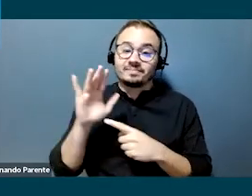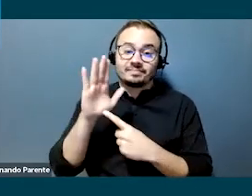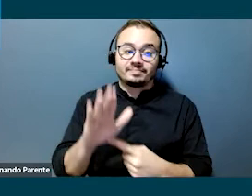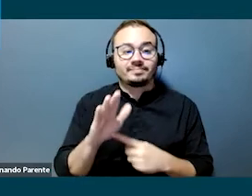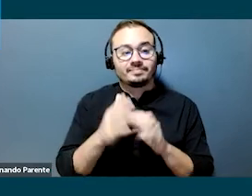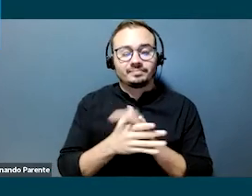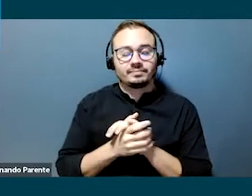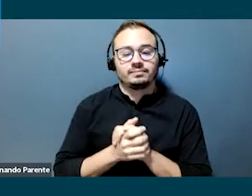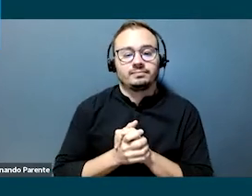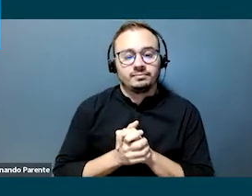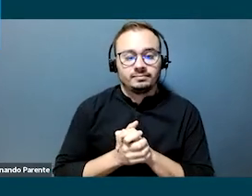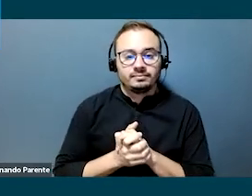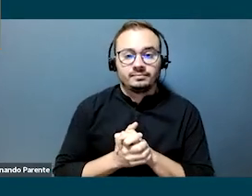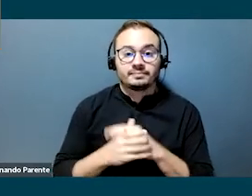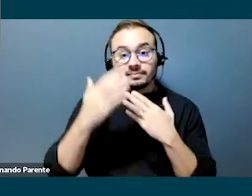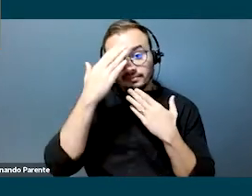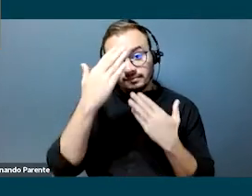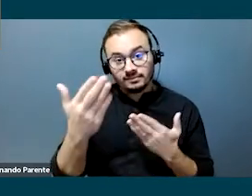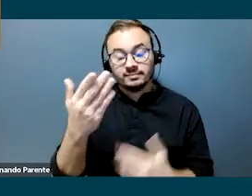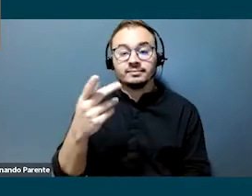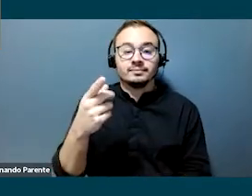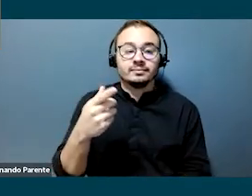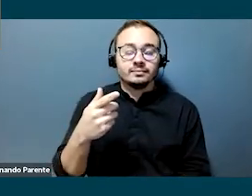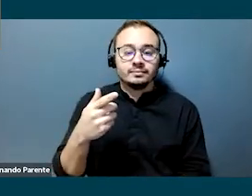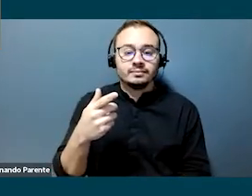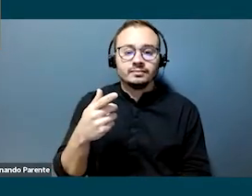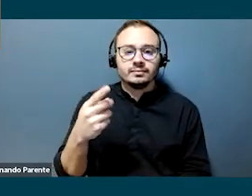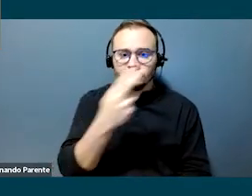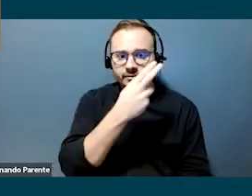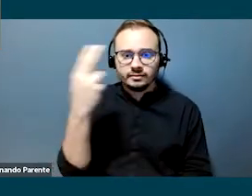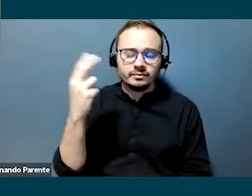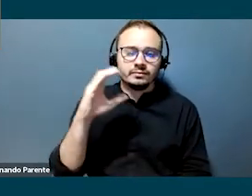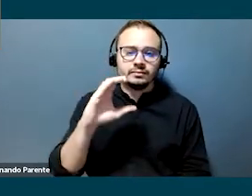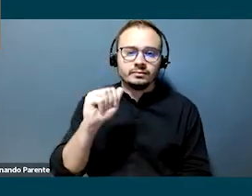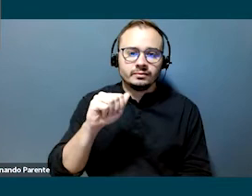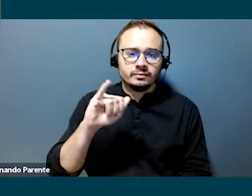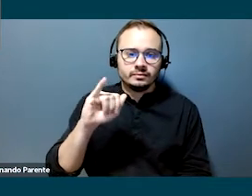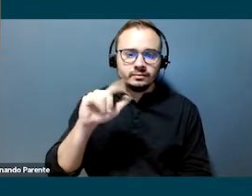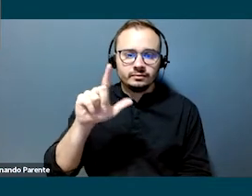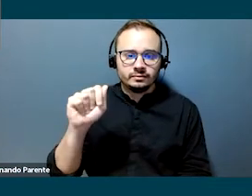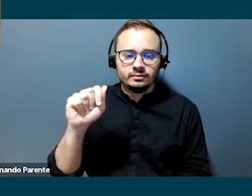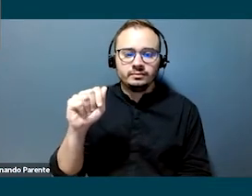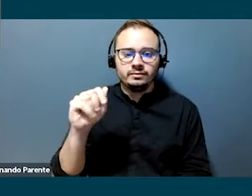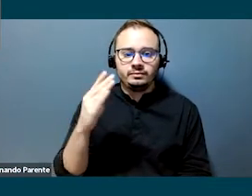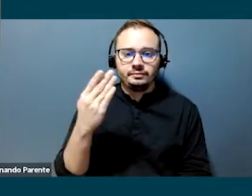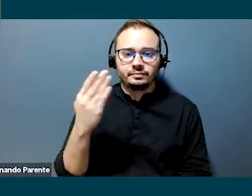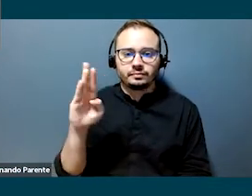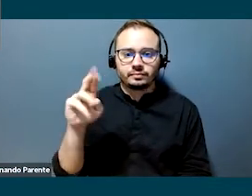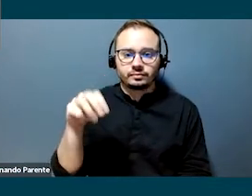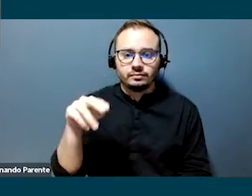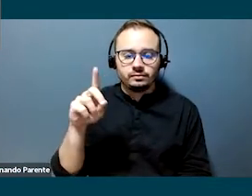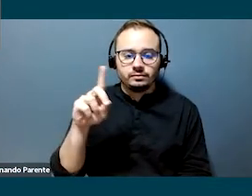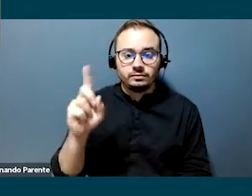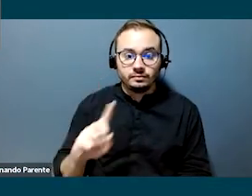agora está à disposição de vocês. Obrigada, Ediland. Eu sou Camila Bermudez, sou ex